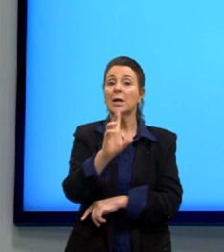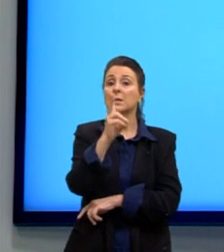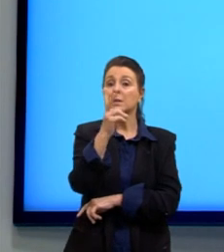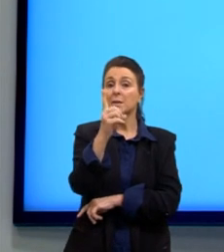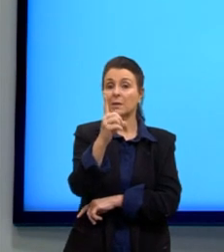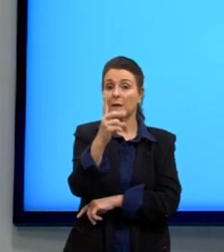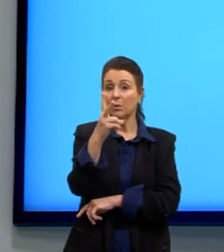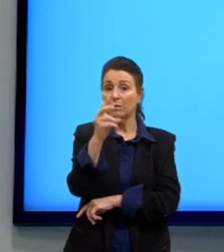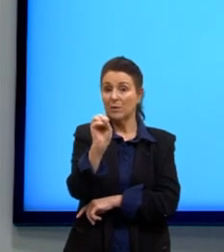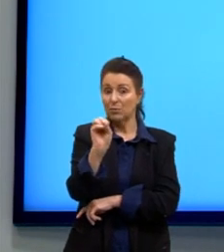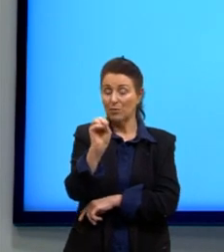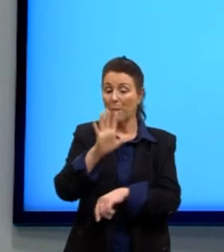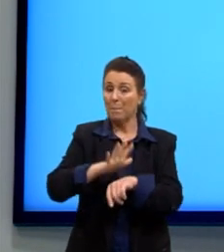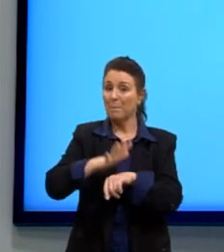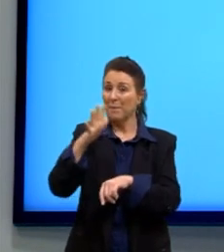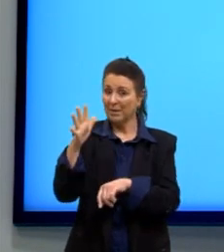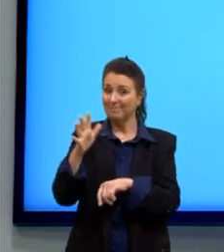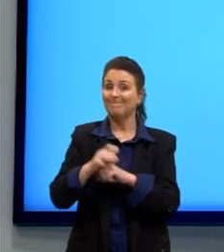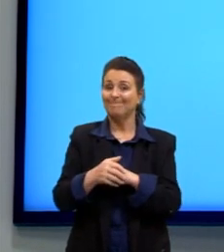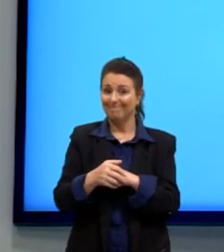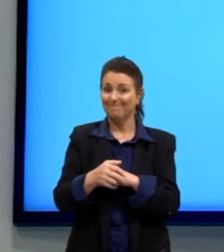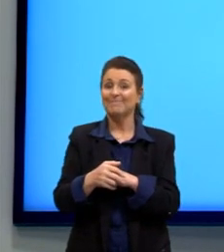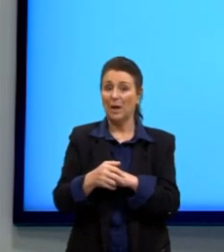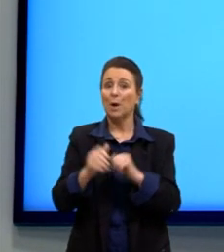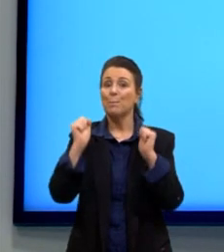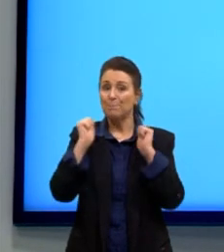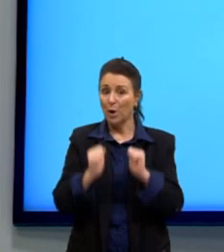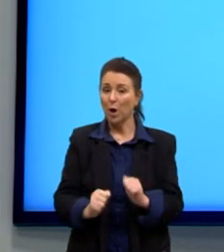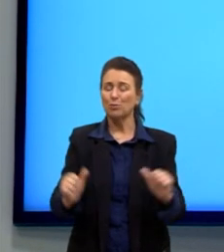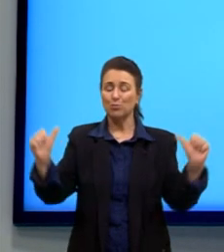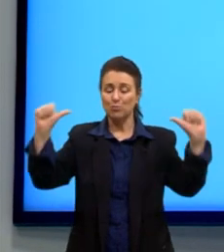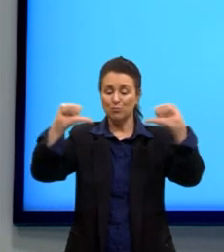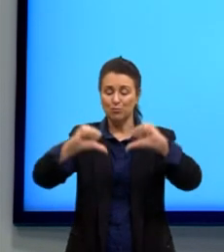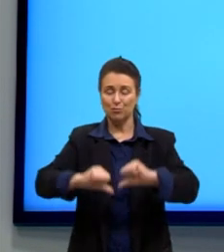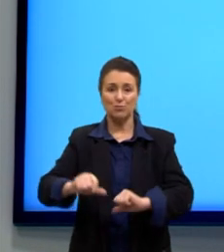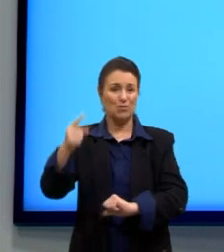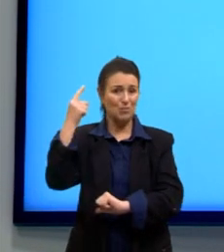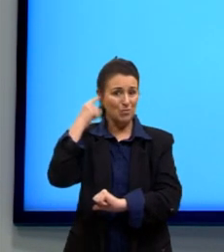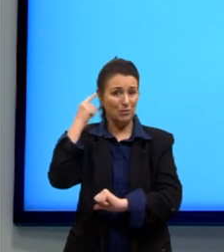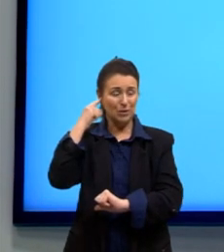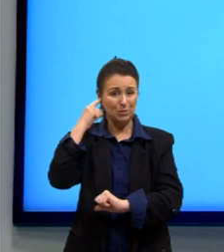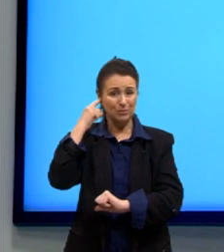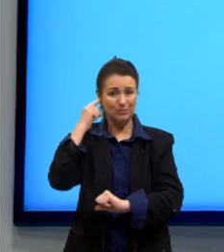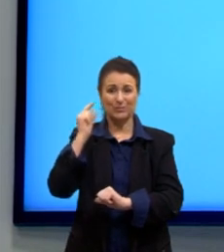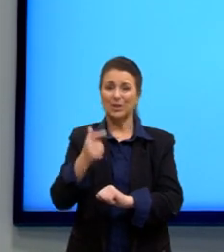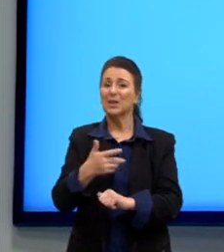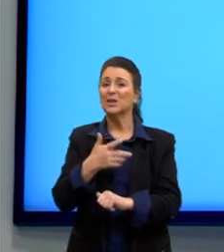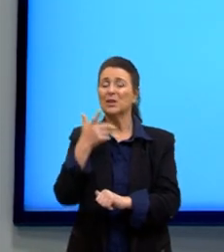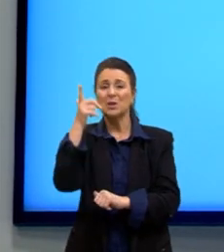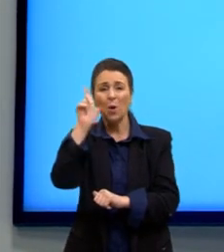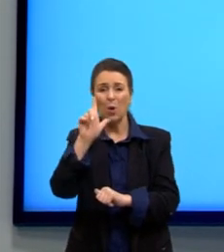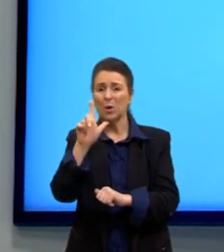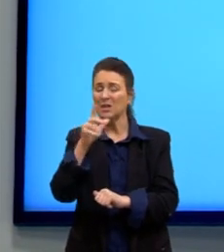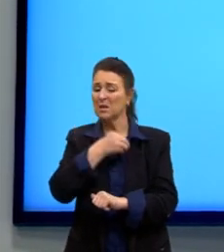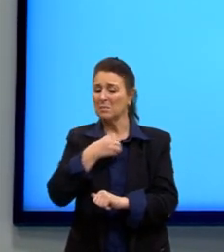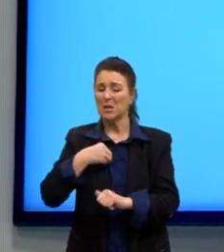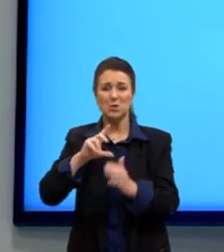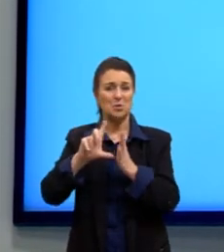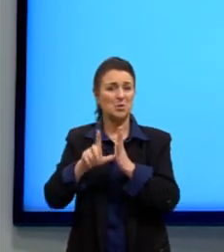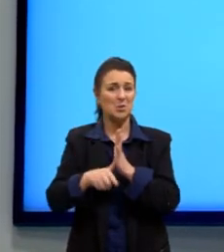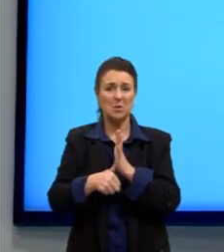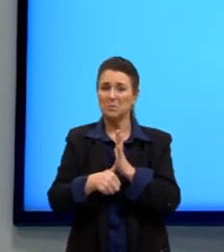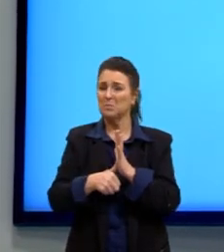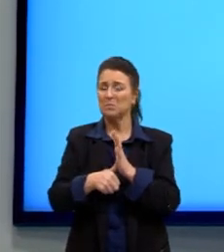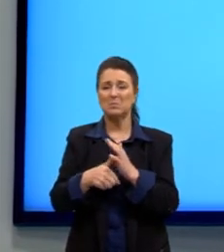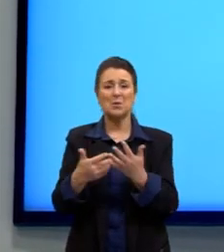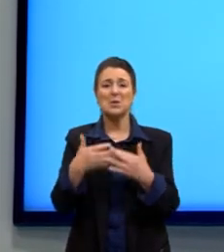acima, a gente já pode considerar lesões irreversíveis. Então, claro, que aqui, seria por um